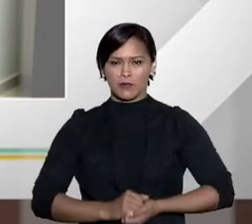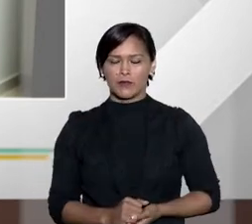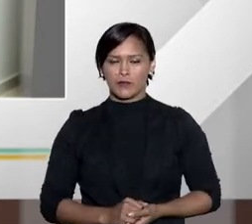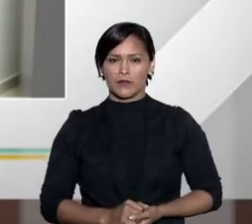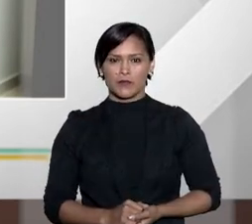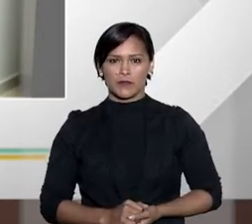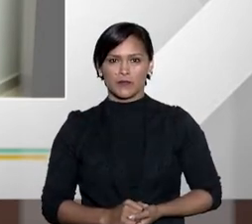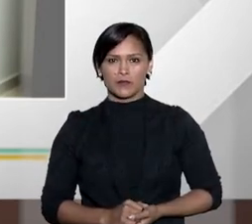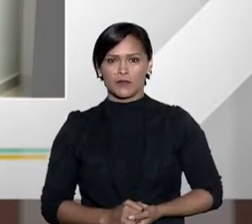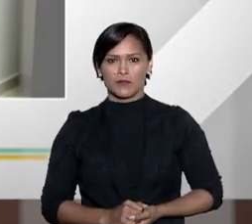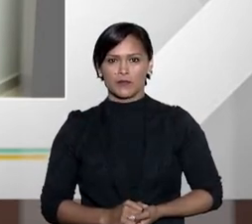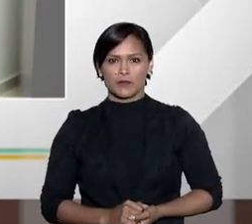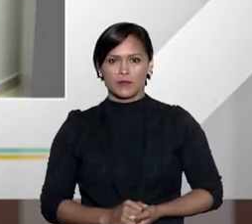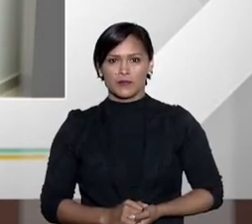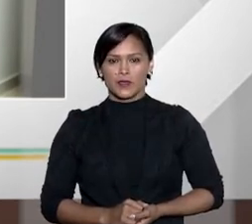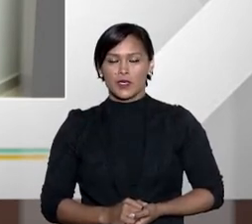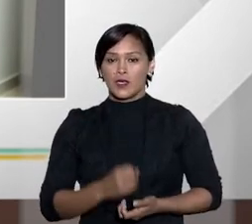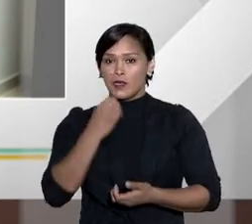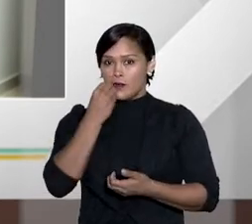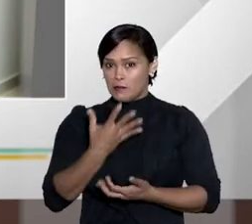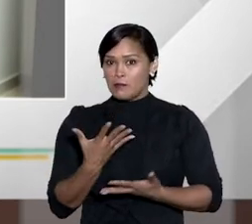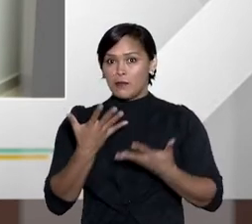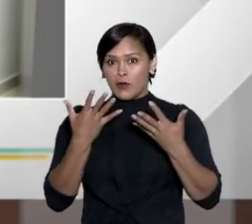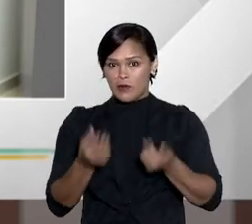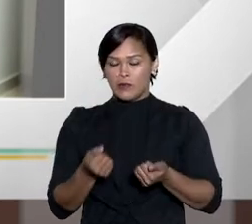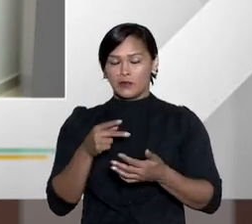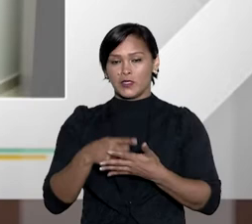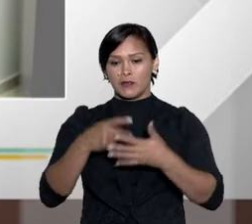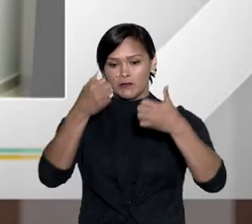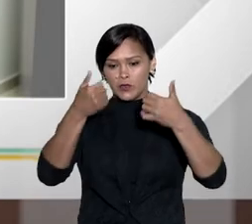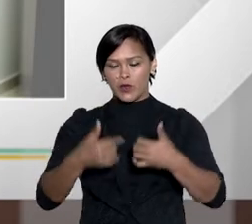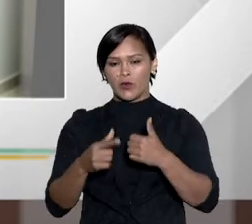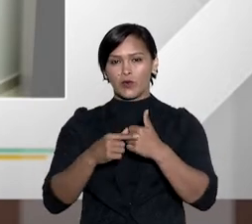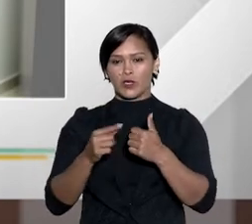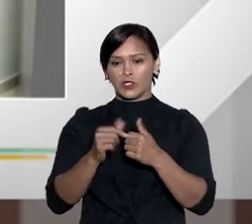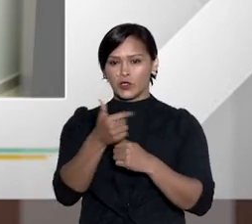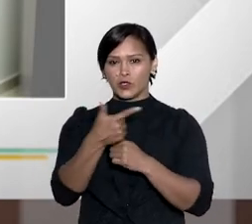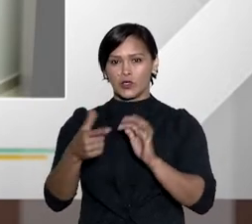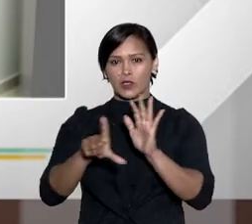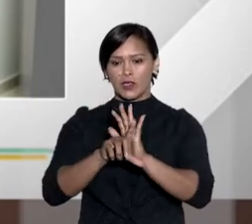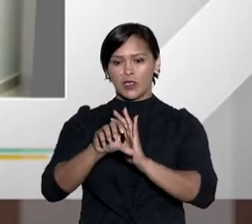Bem, o artigo 2º da lei 9.099